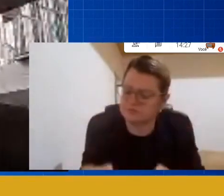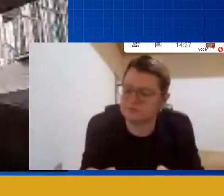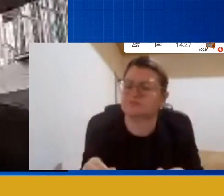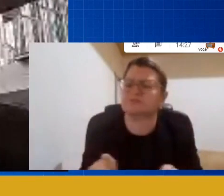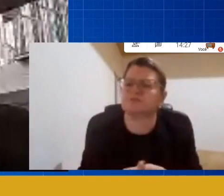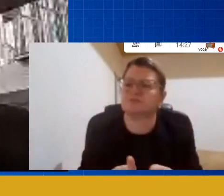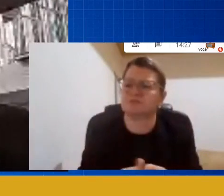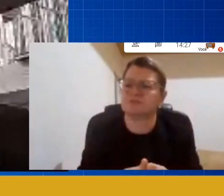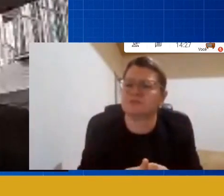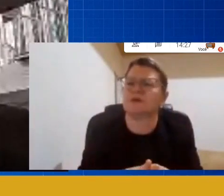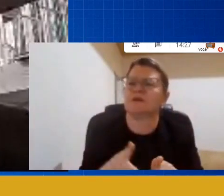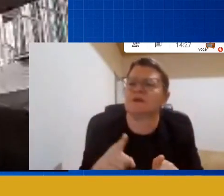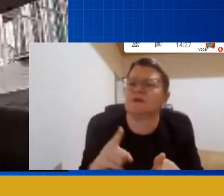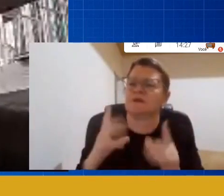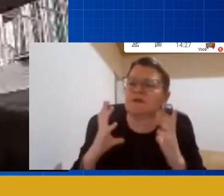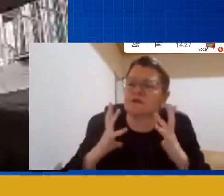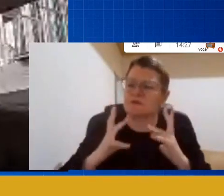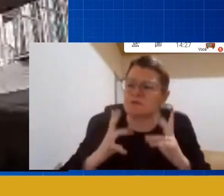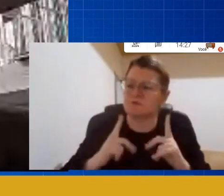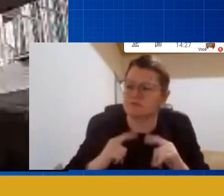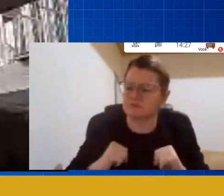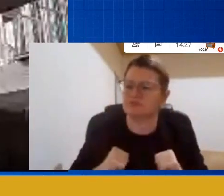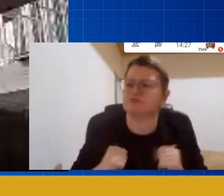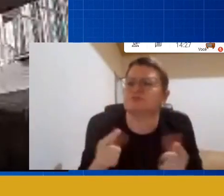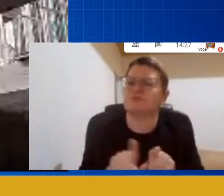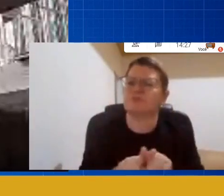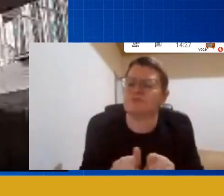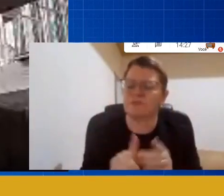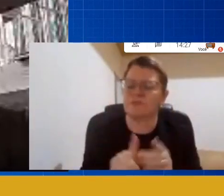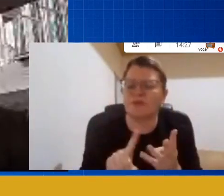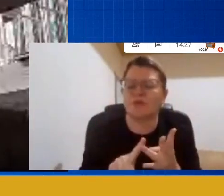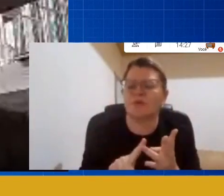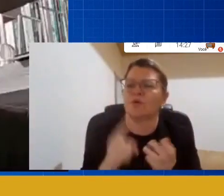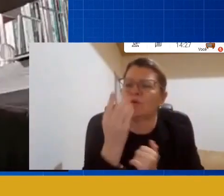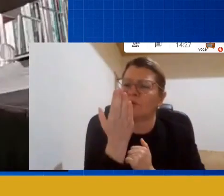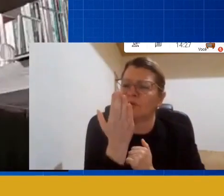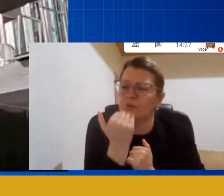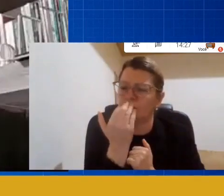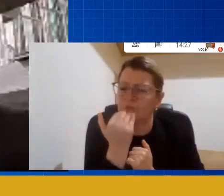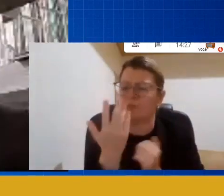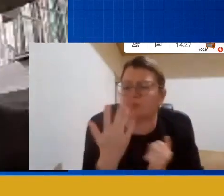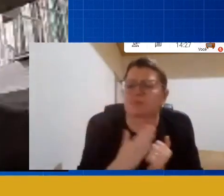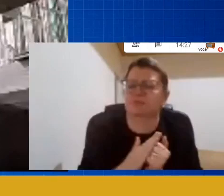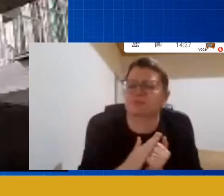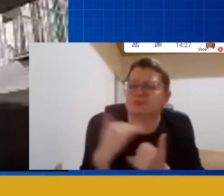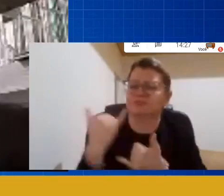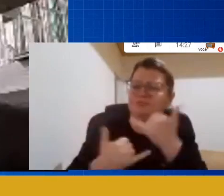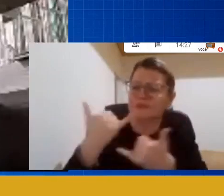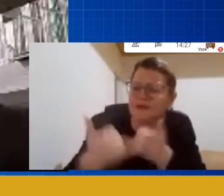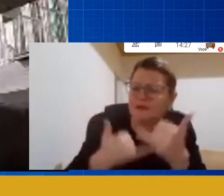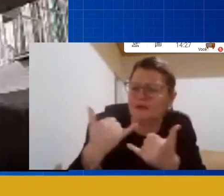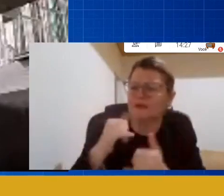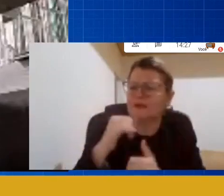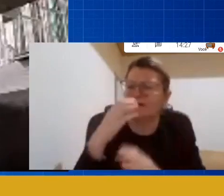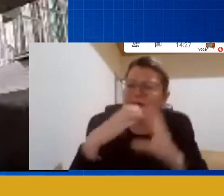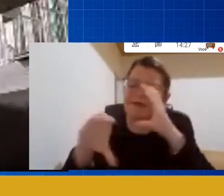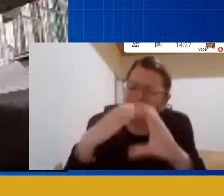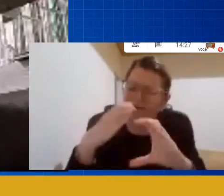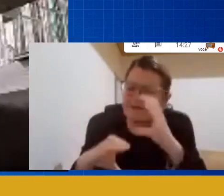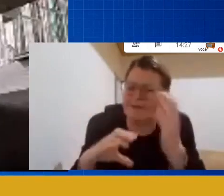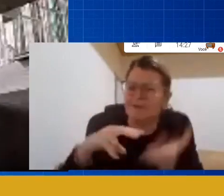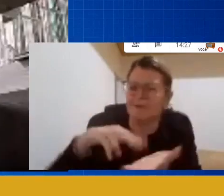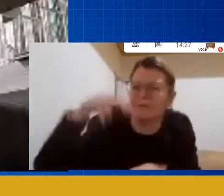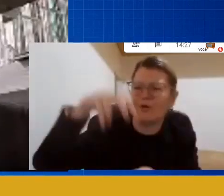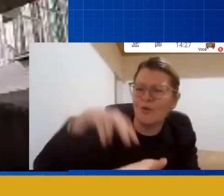onde essa criança se alimente, cante, brinque, desenhe, pule, corra, se frustre, se